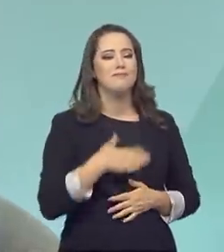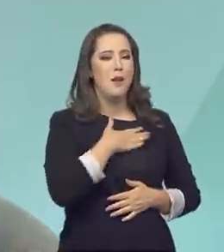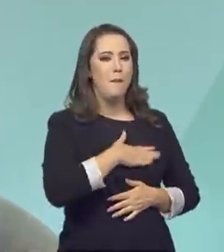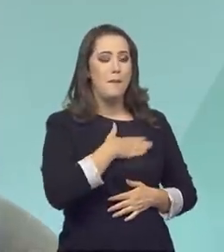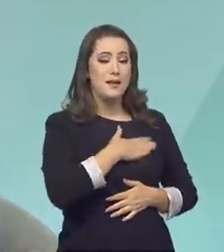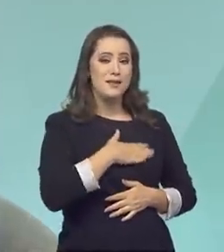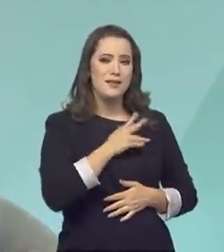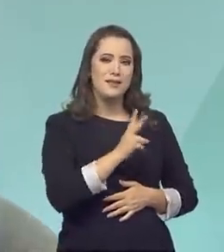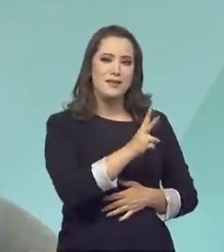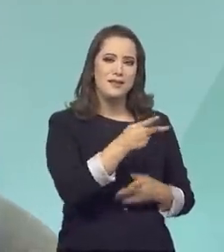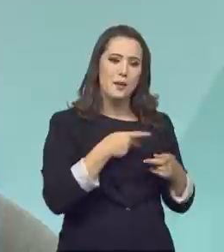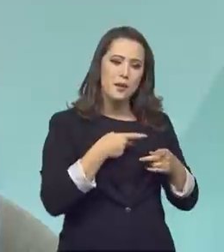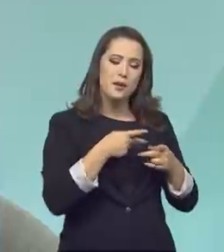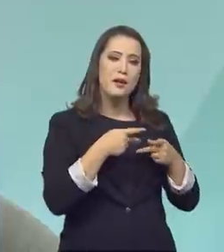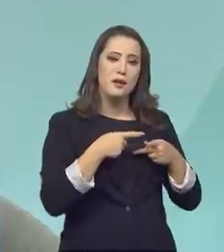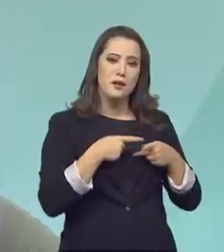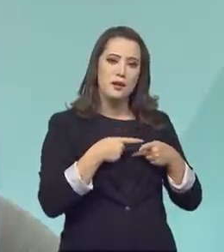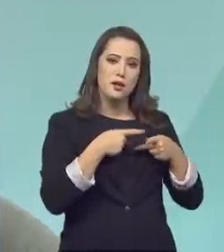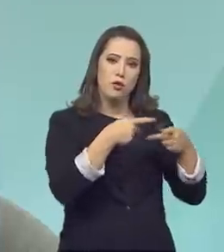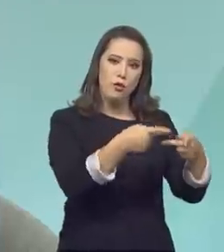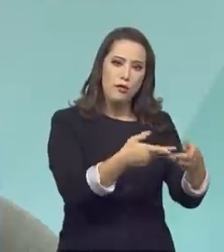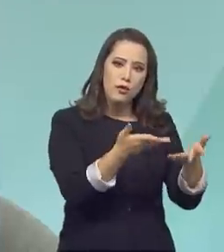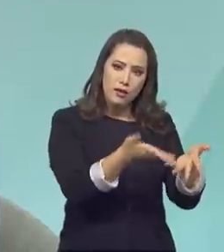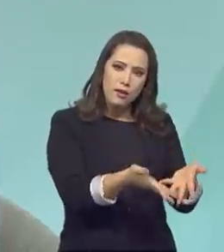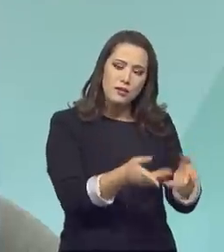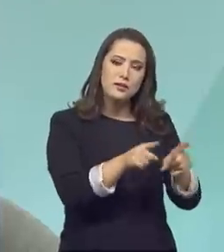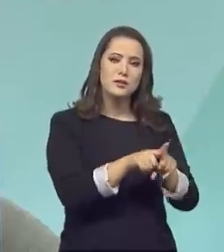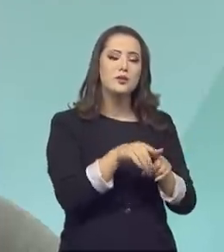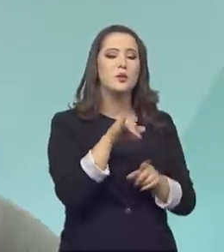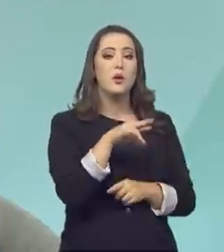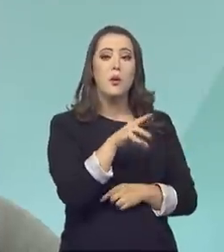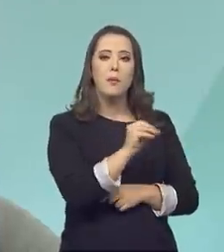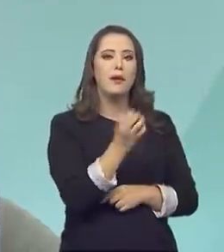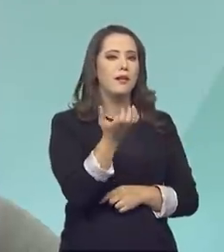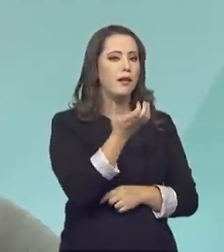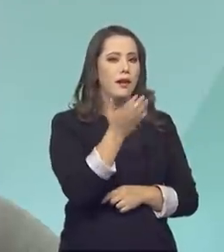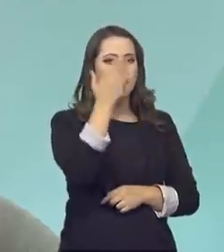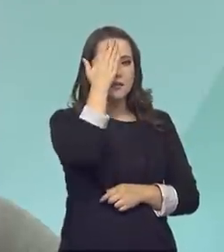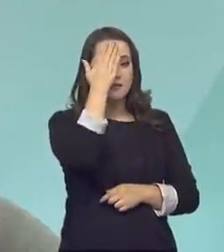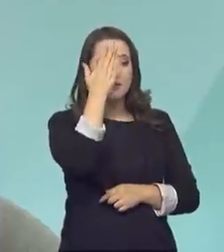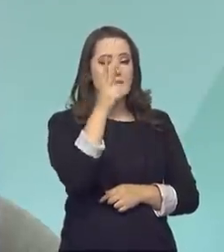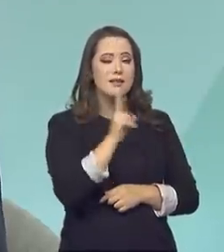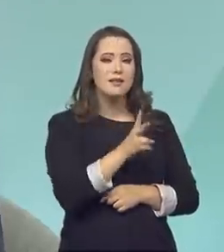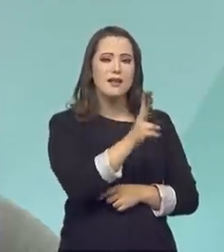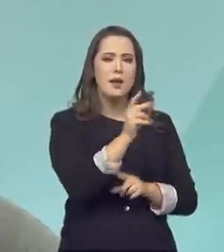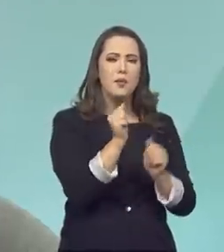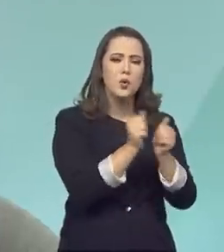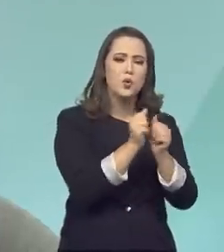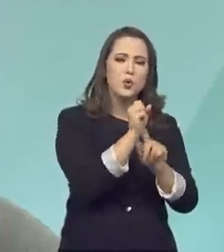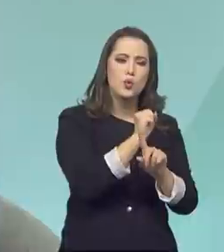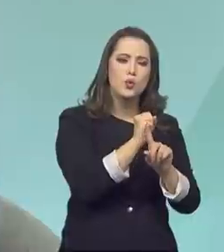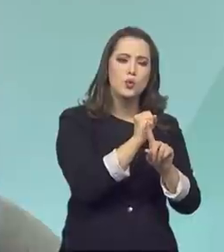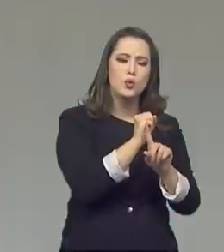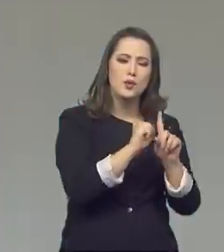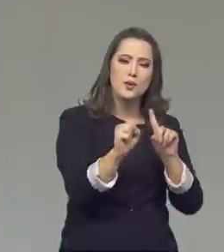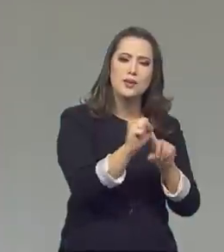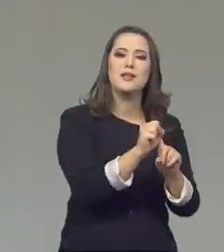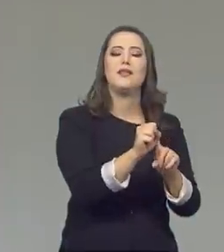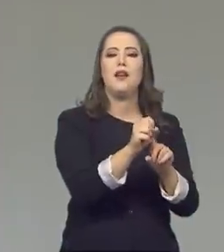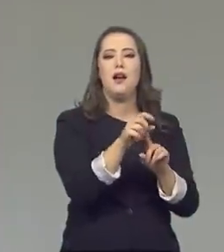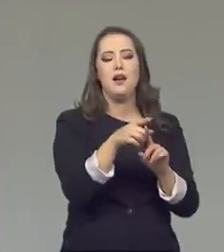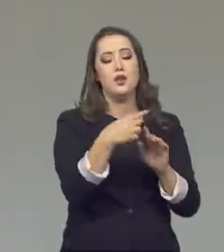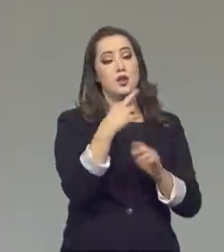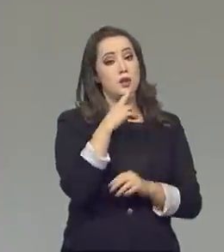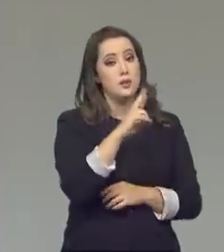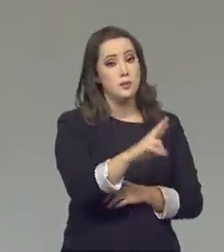o inmetro é sempre um tema de muito interesse na população, né? Todo mundo quer saber um pouco do inmetro e estaremos sempre à disposição. Já deixo o convite